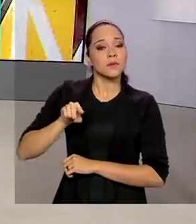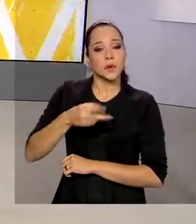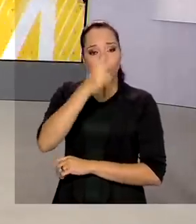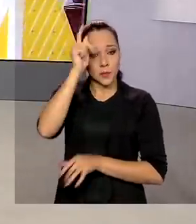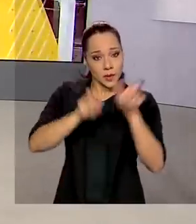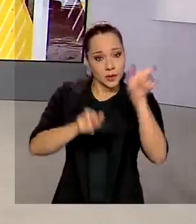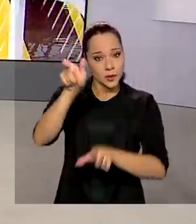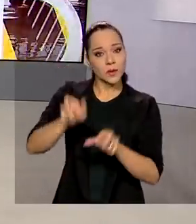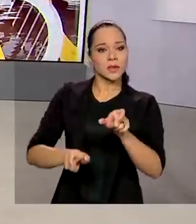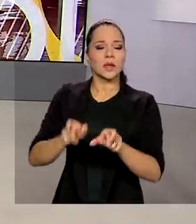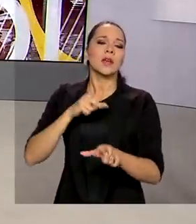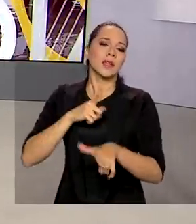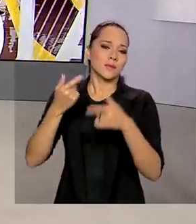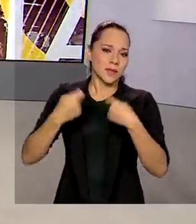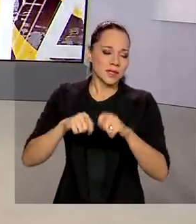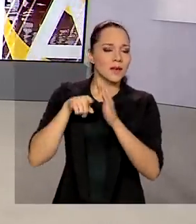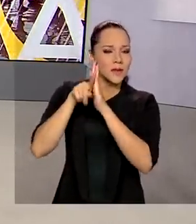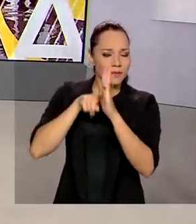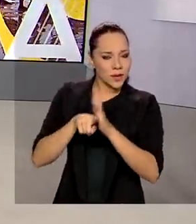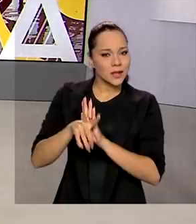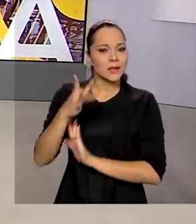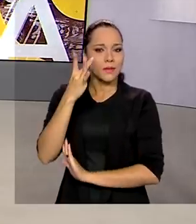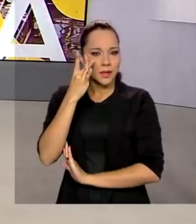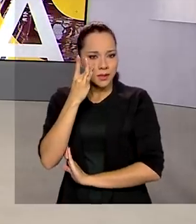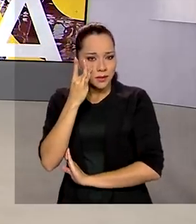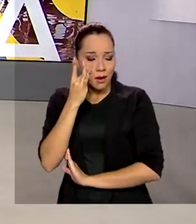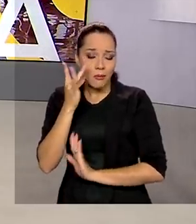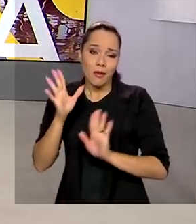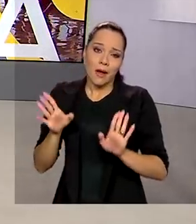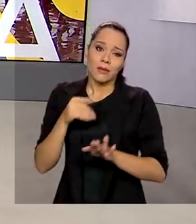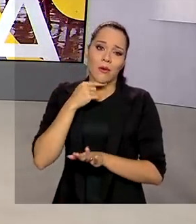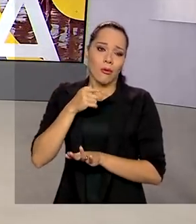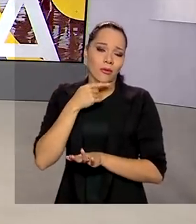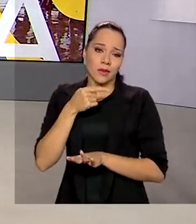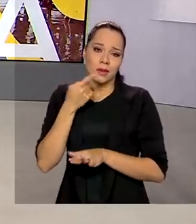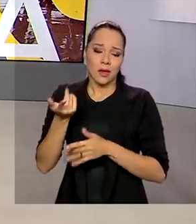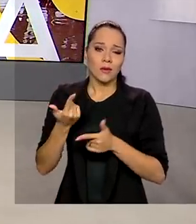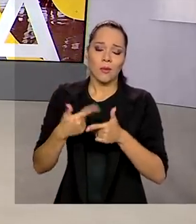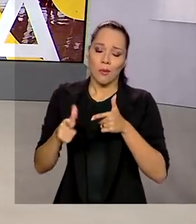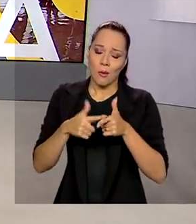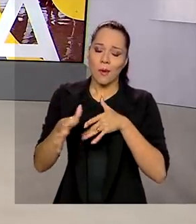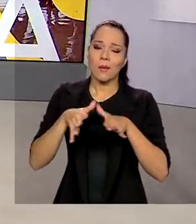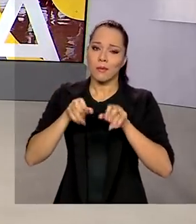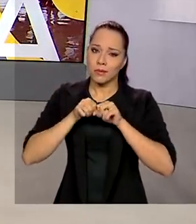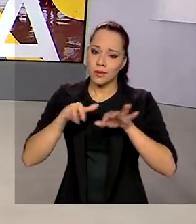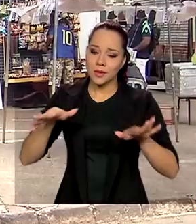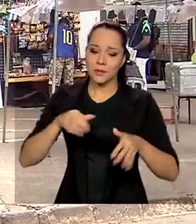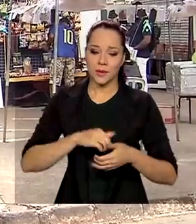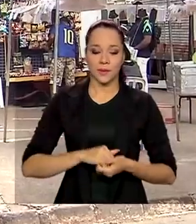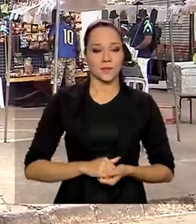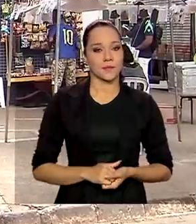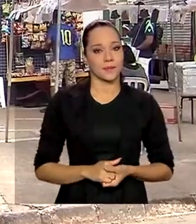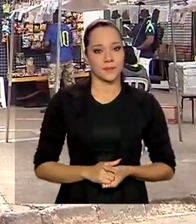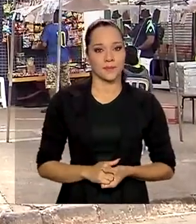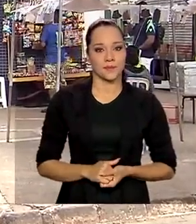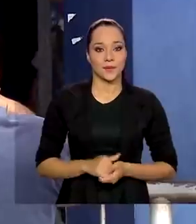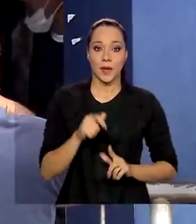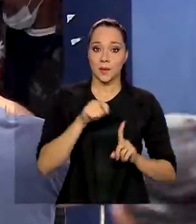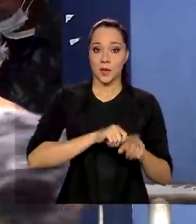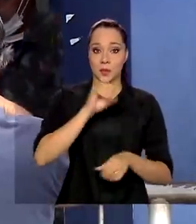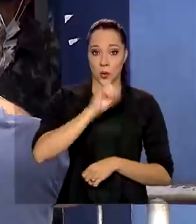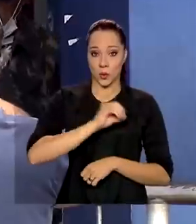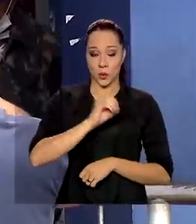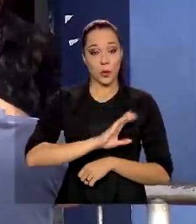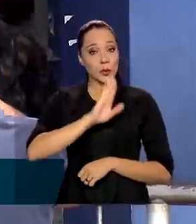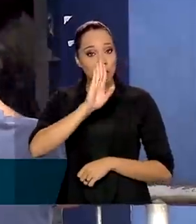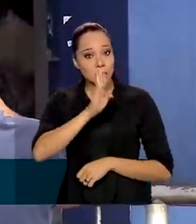beneficiários, que dependiam da perícia presencial, mas não conseguiram devido à pandemia. Em outubro,